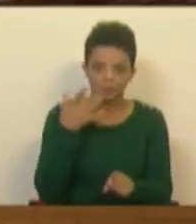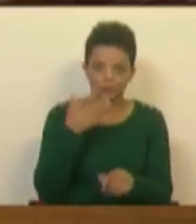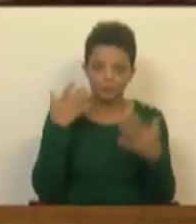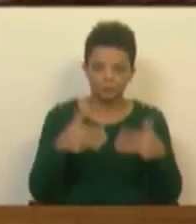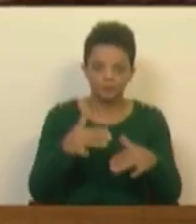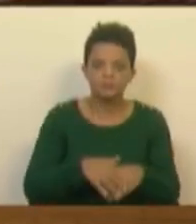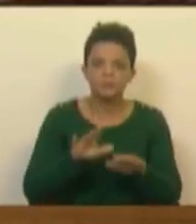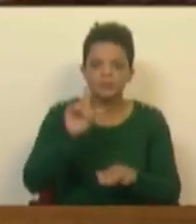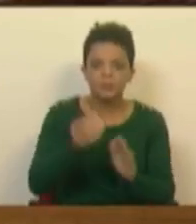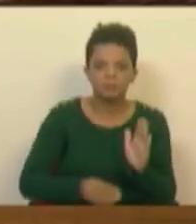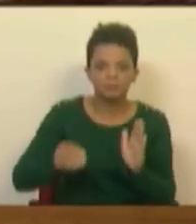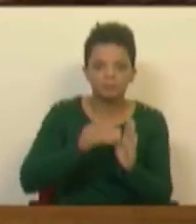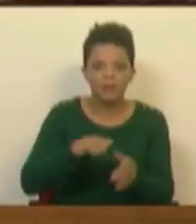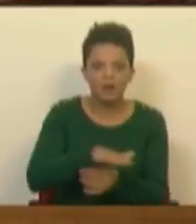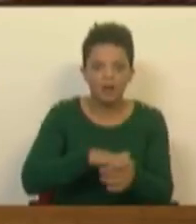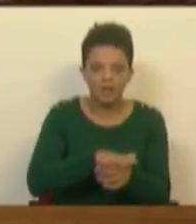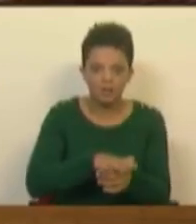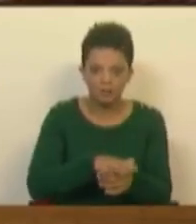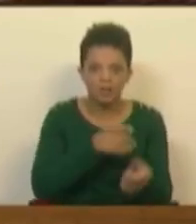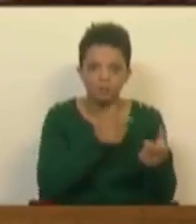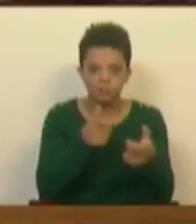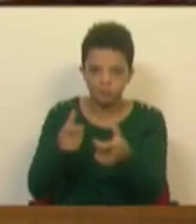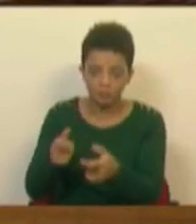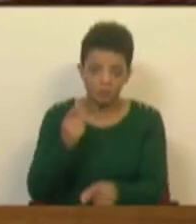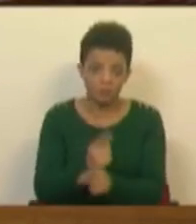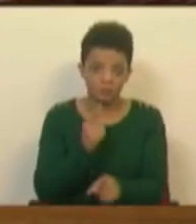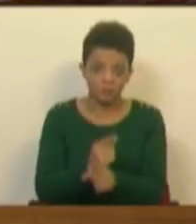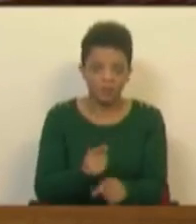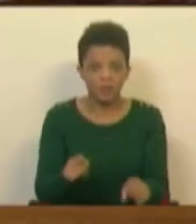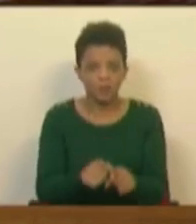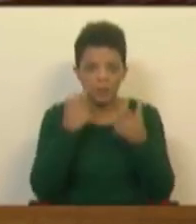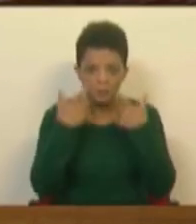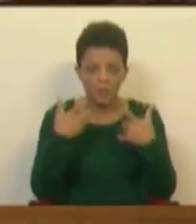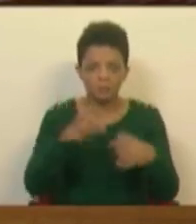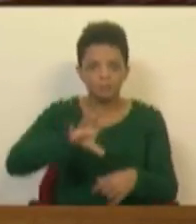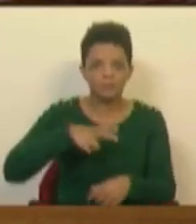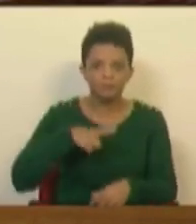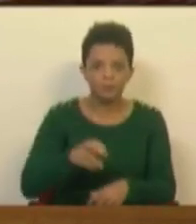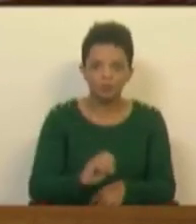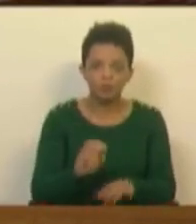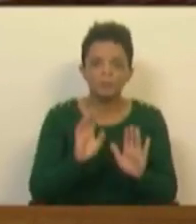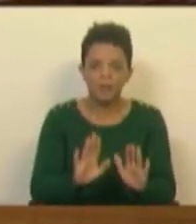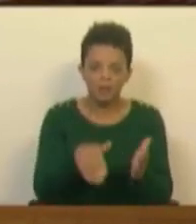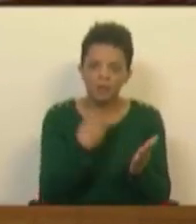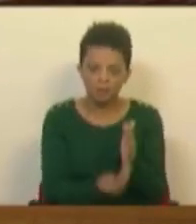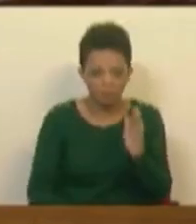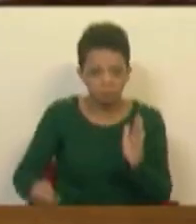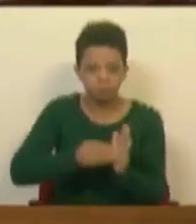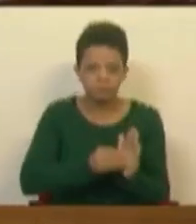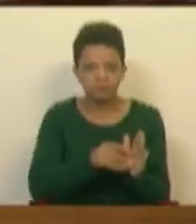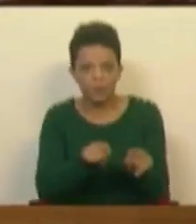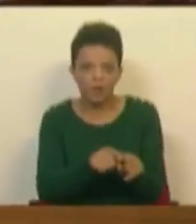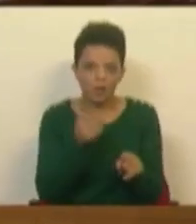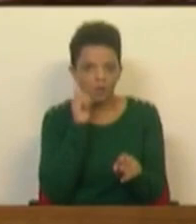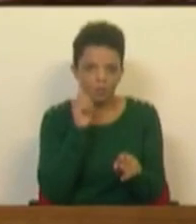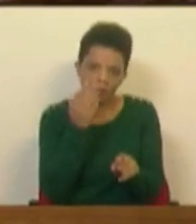Mas introduz também o setor do armamento, que ainda que não tenha uma enorme expressão no nosso país, introduz aqui um elemento simbólico